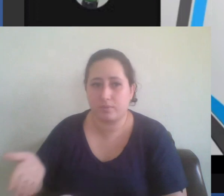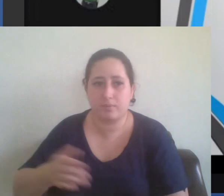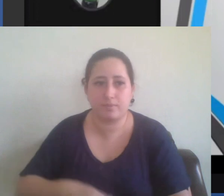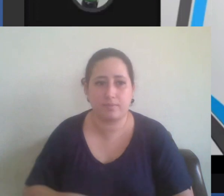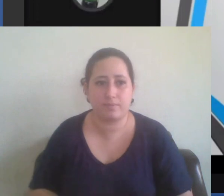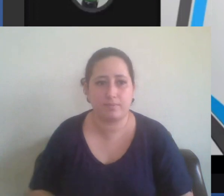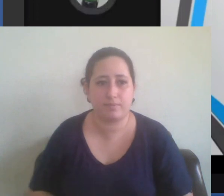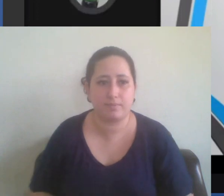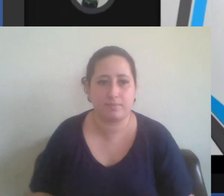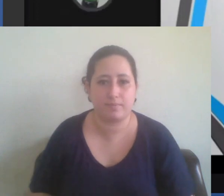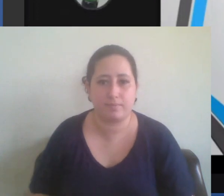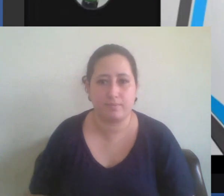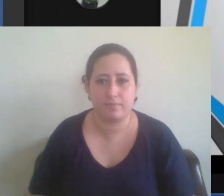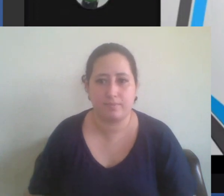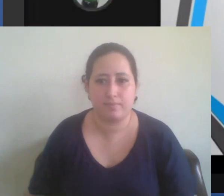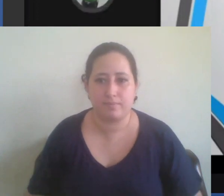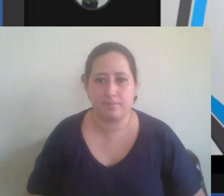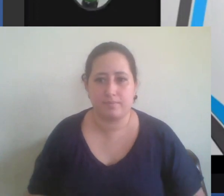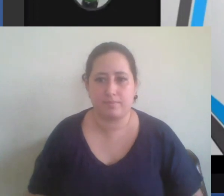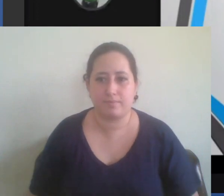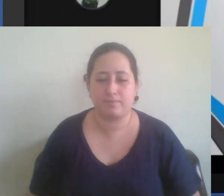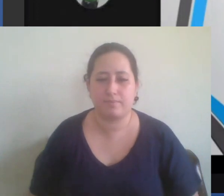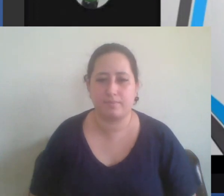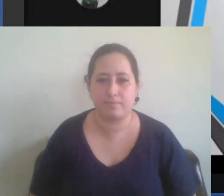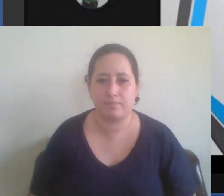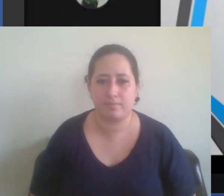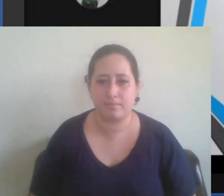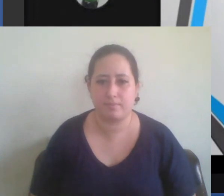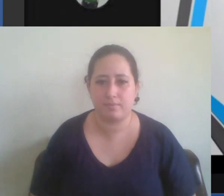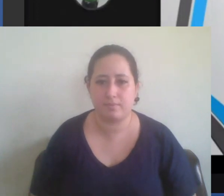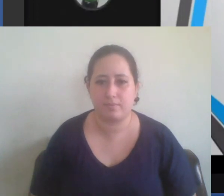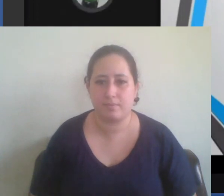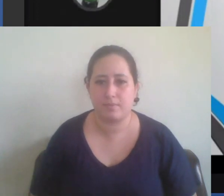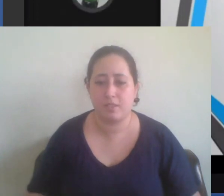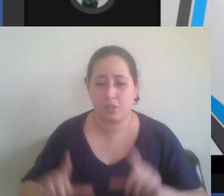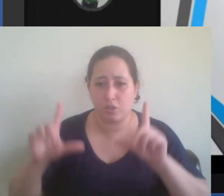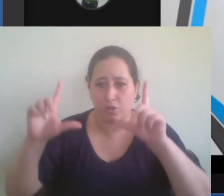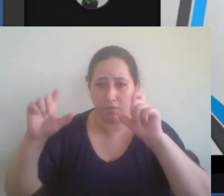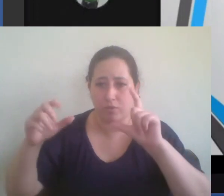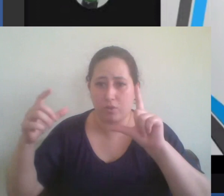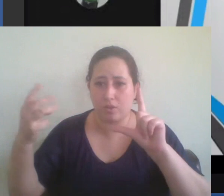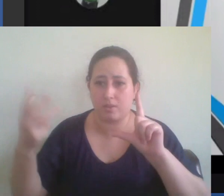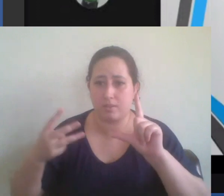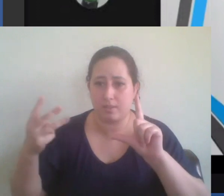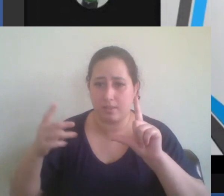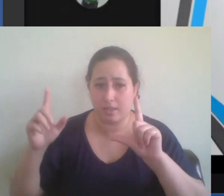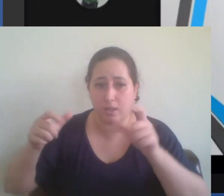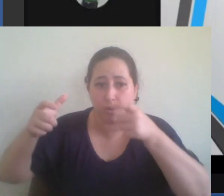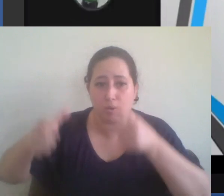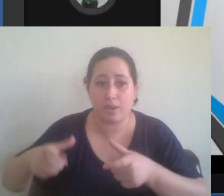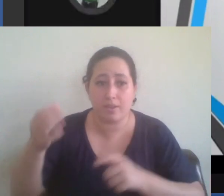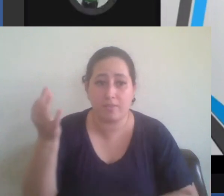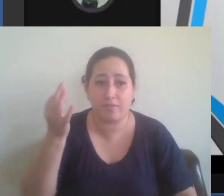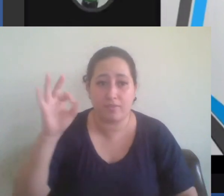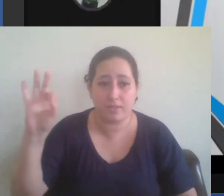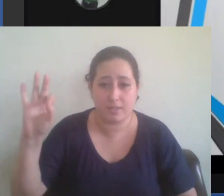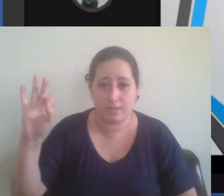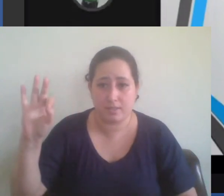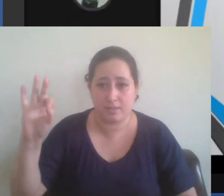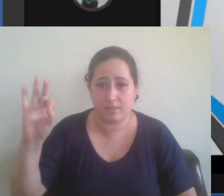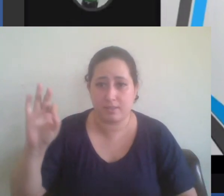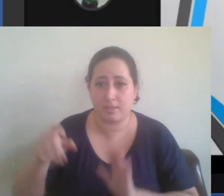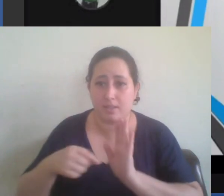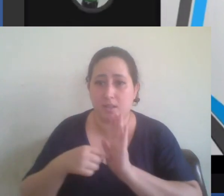e a terceira imagem é uma imagem na França que aí vai